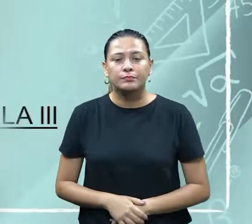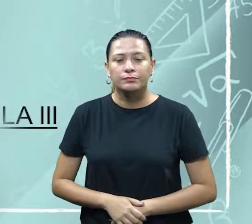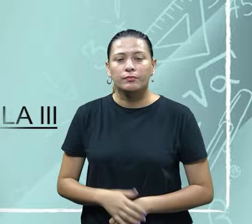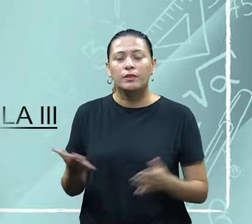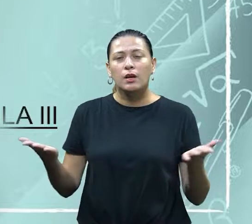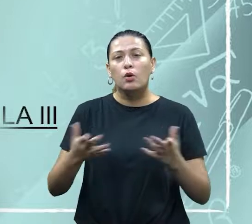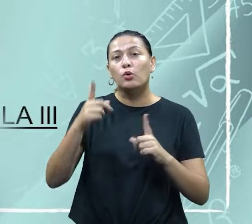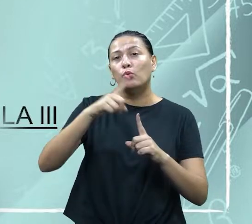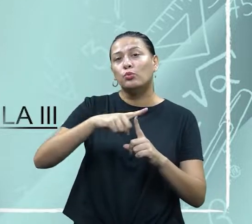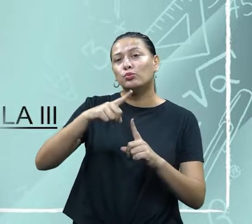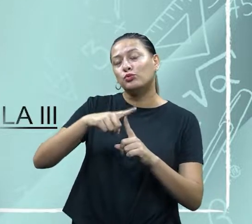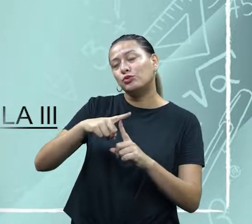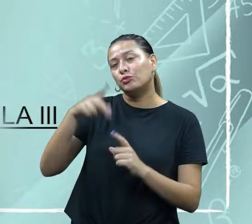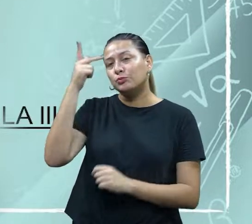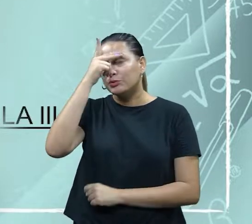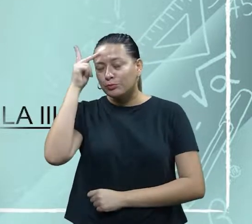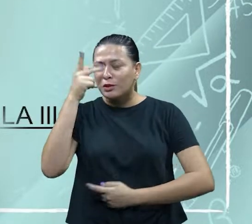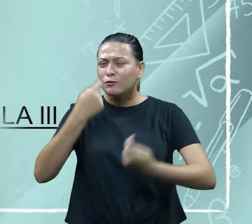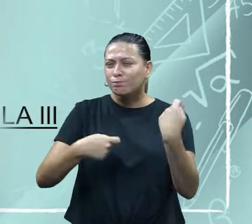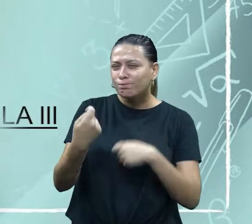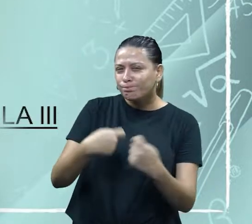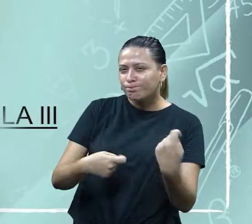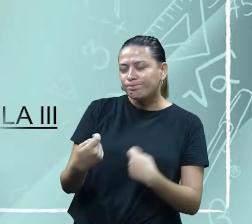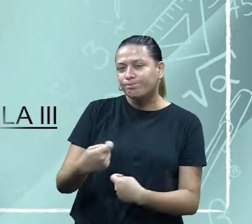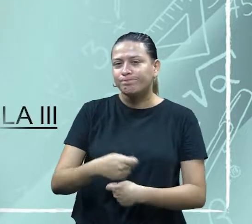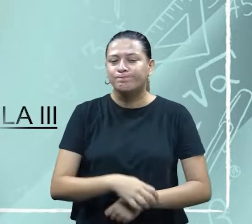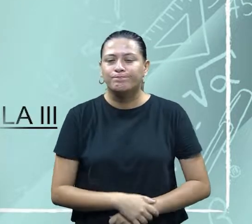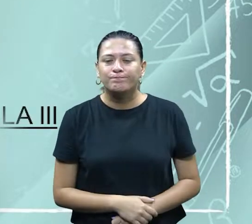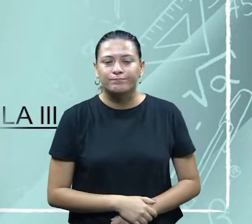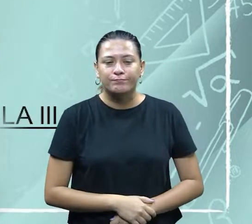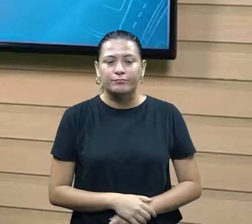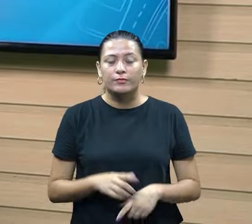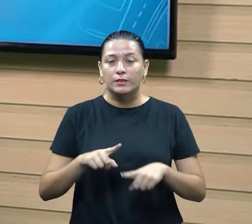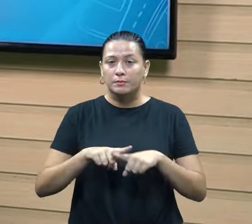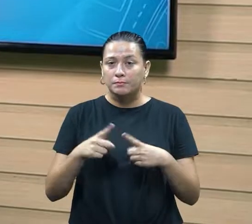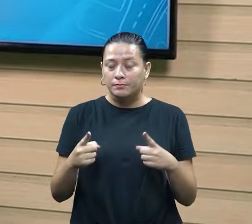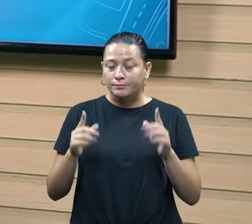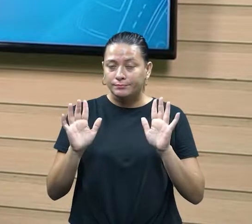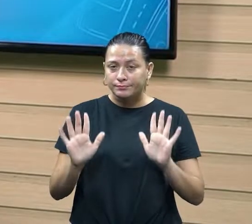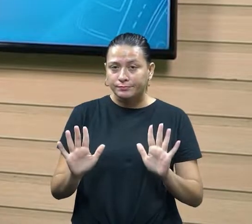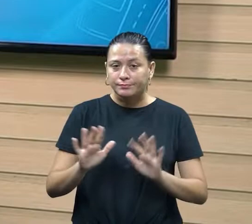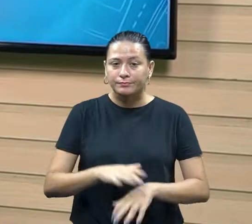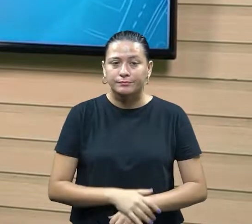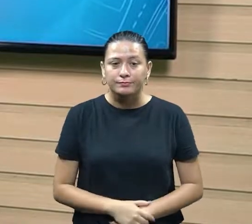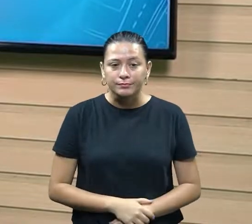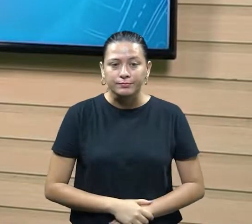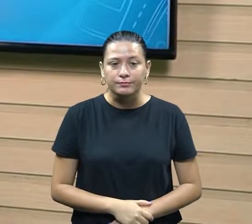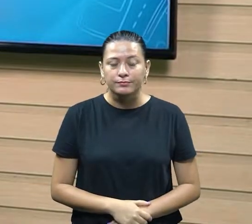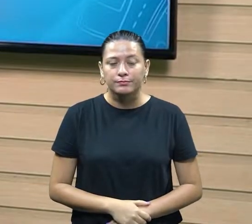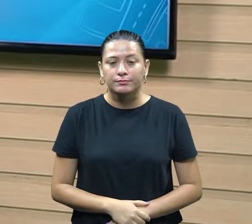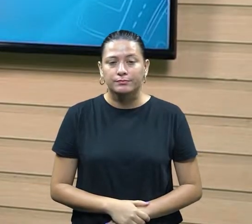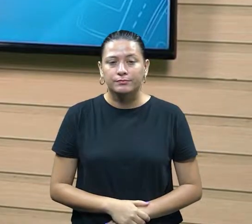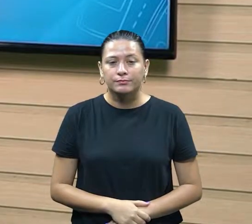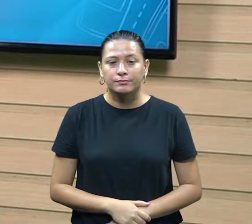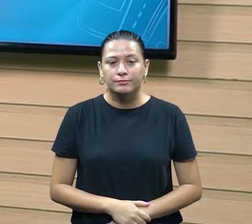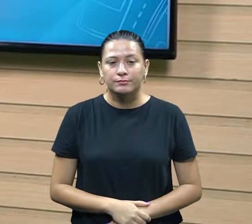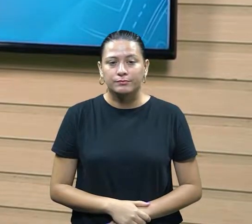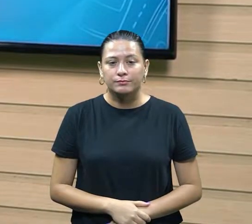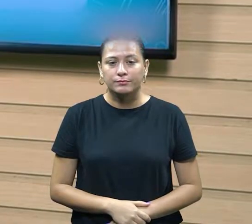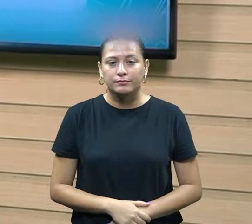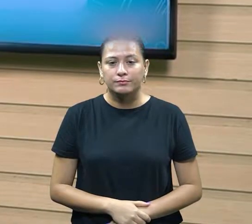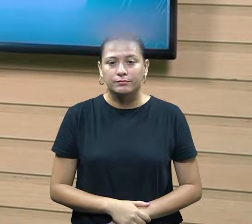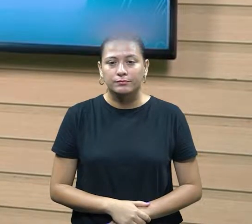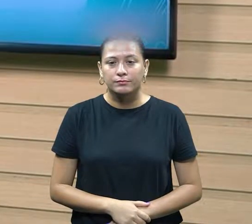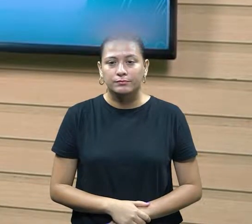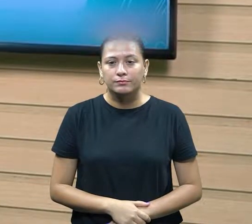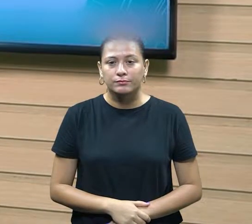estilos de negociação que vai fazer presente. Mas, antes de tudo, eu deveria ter colocado nas outras aulas, mas